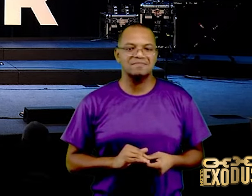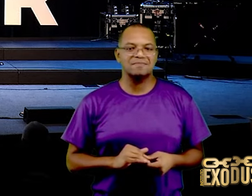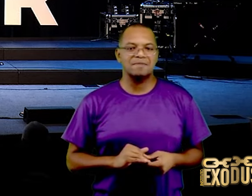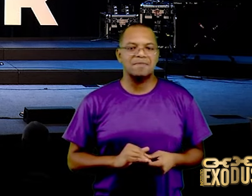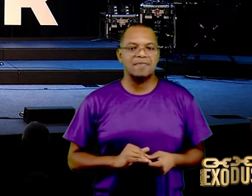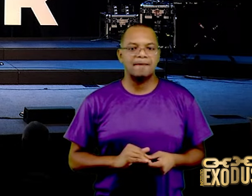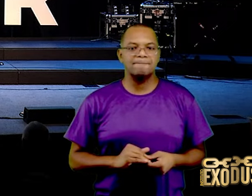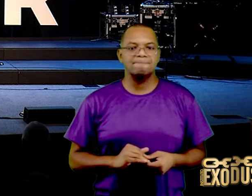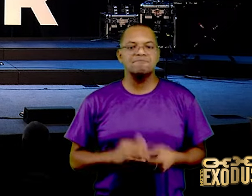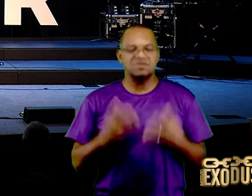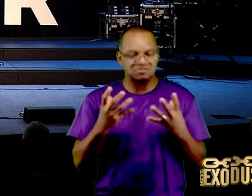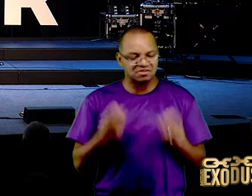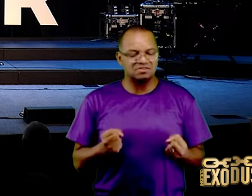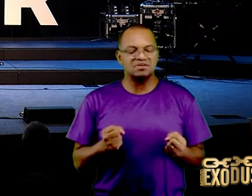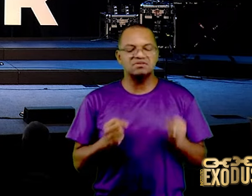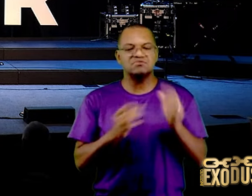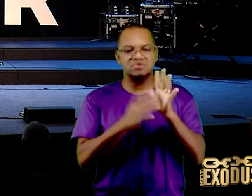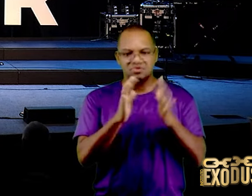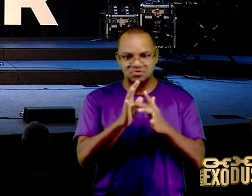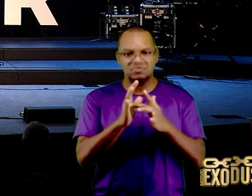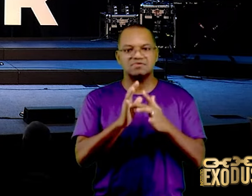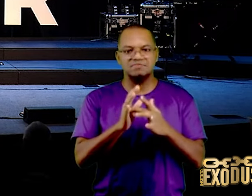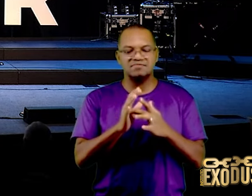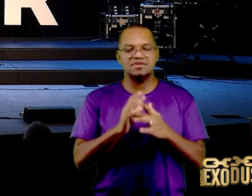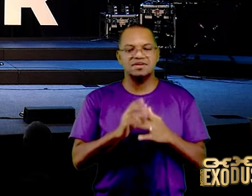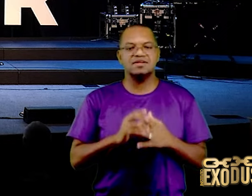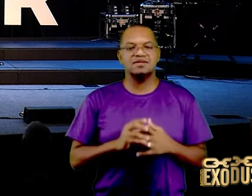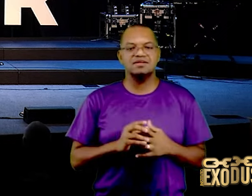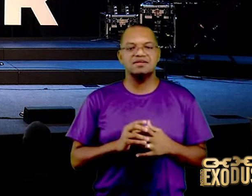conversão, numa escola bíblica, no colégio,